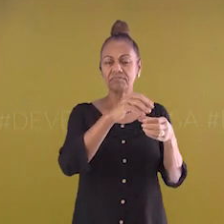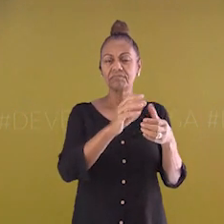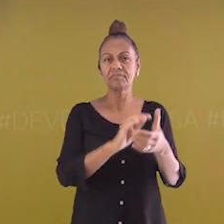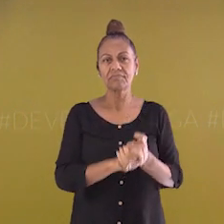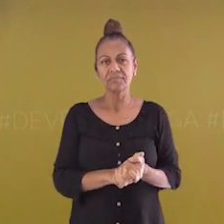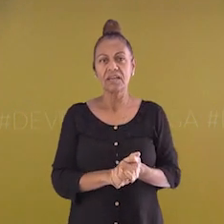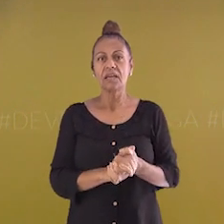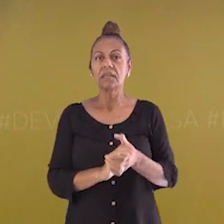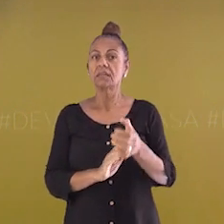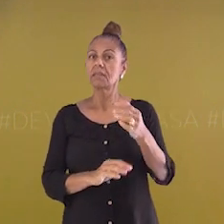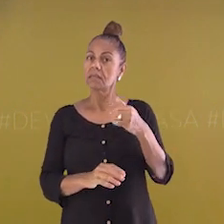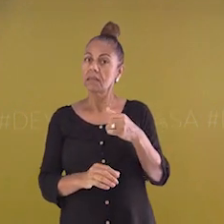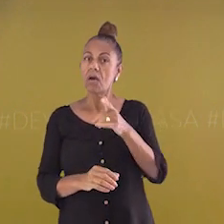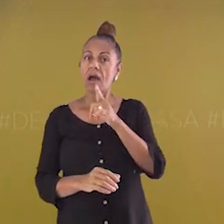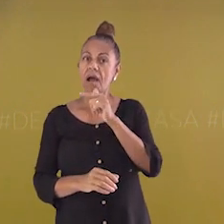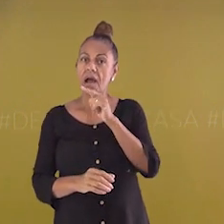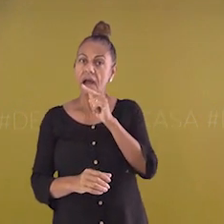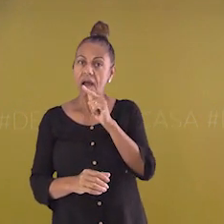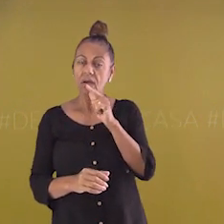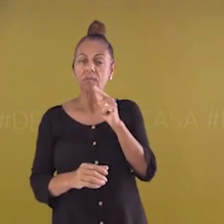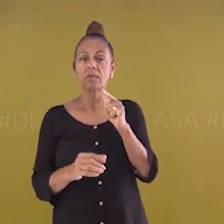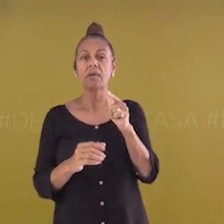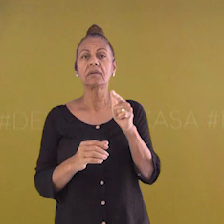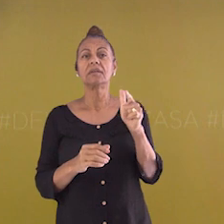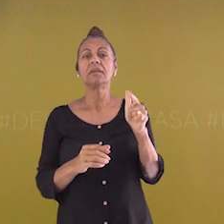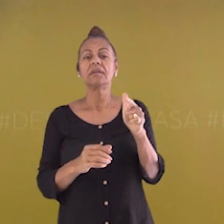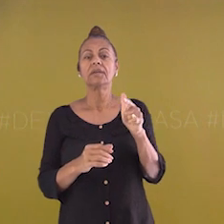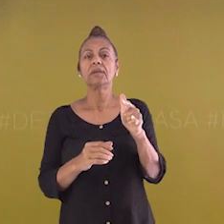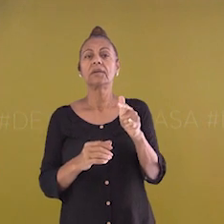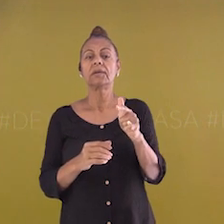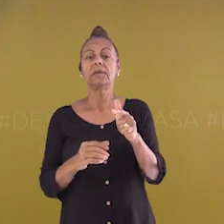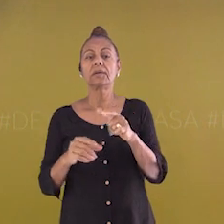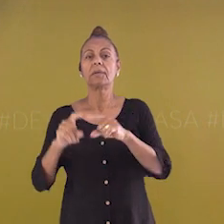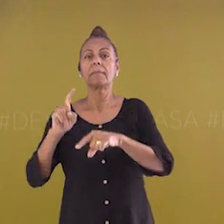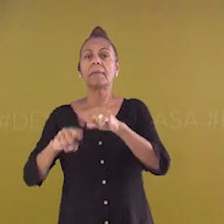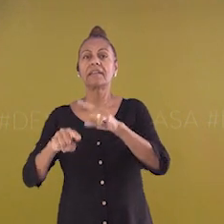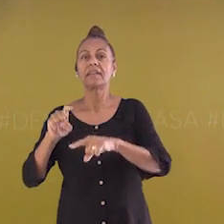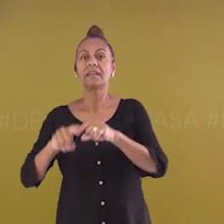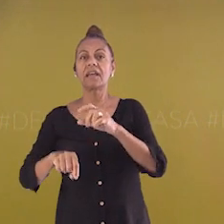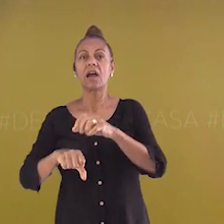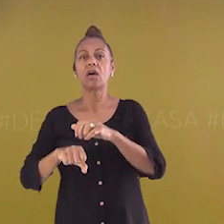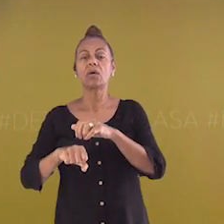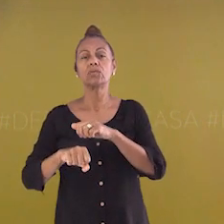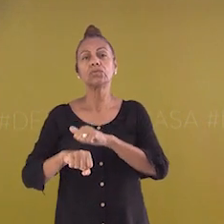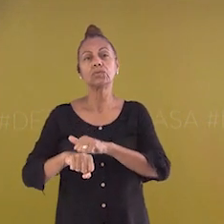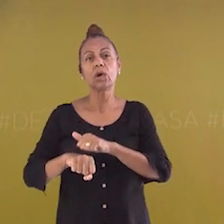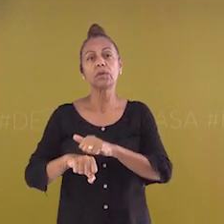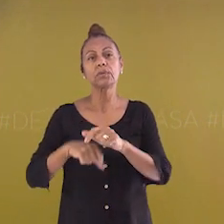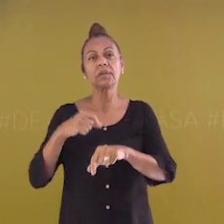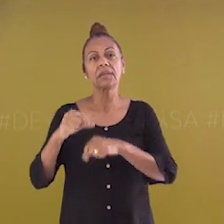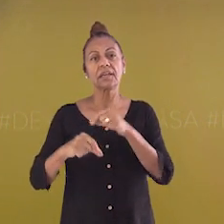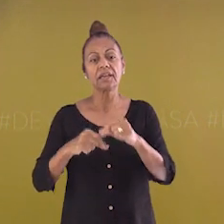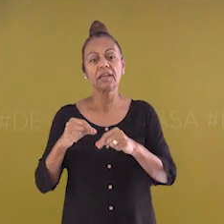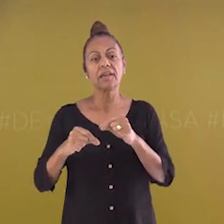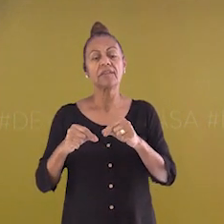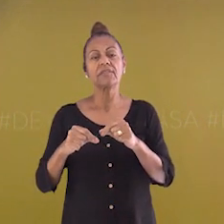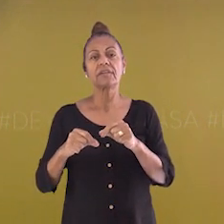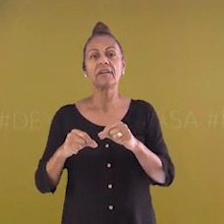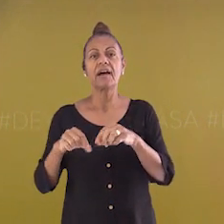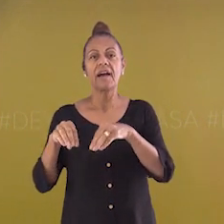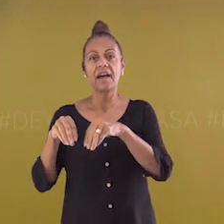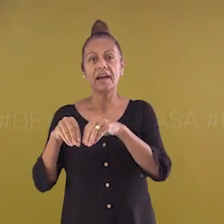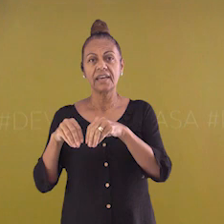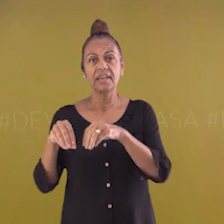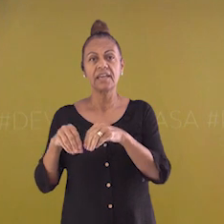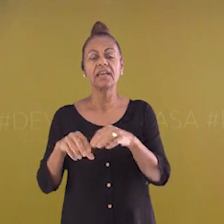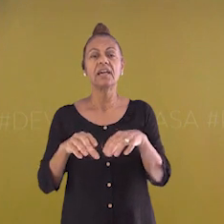apenas de líquidos com sólidos. O líquido foi a água. E os materiais sólidos foram a areia e o